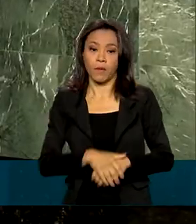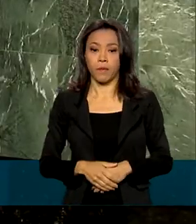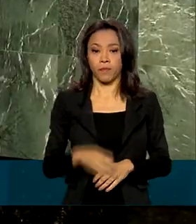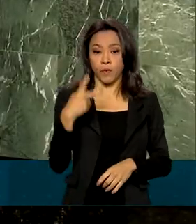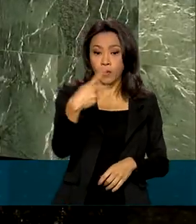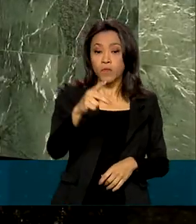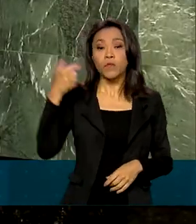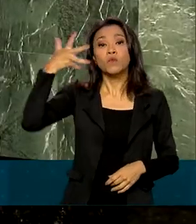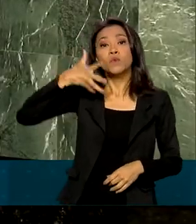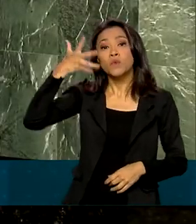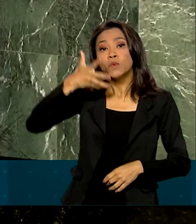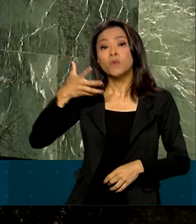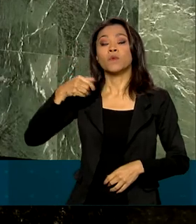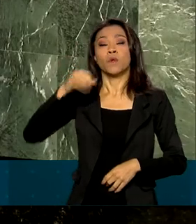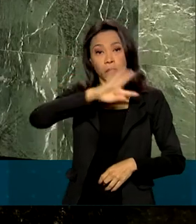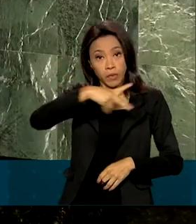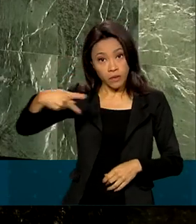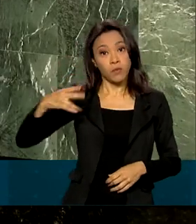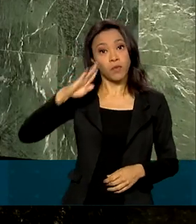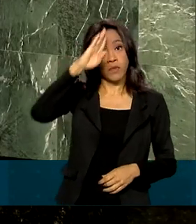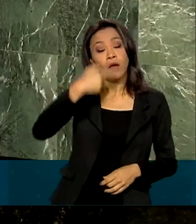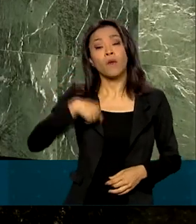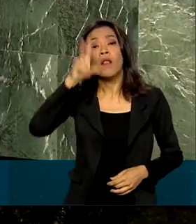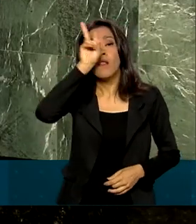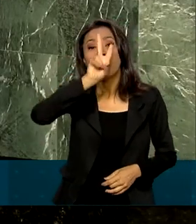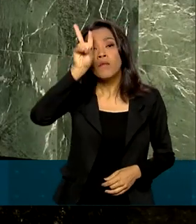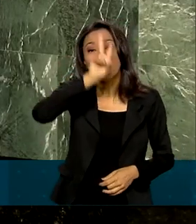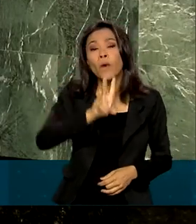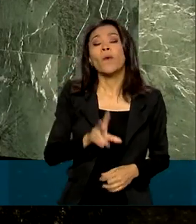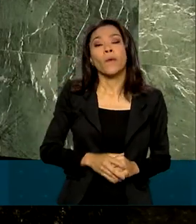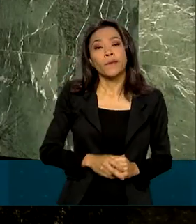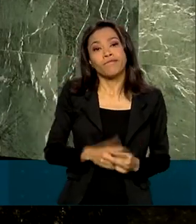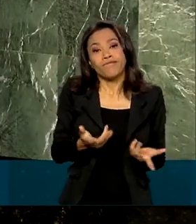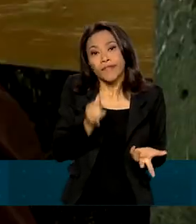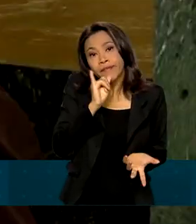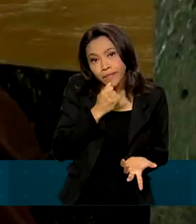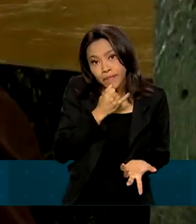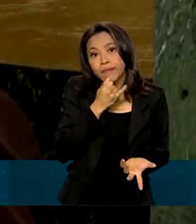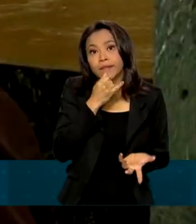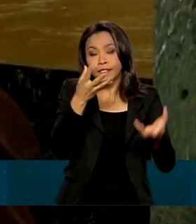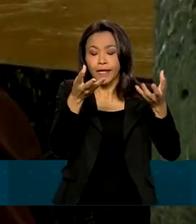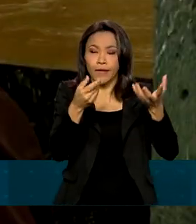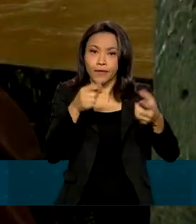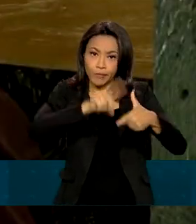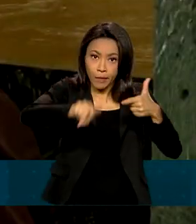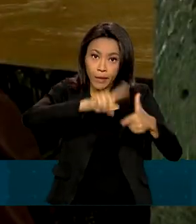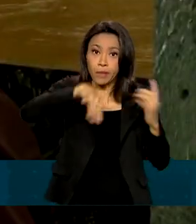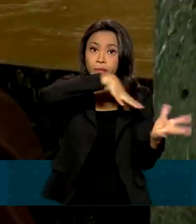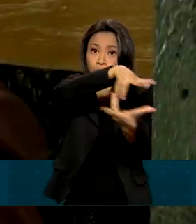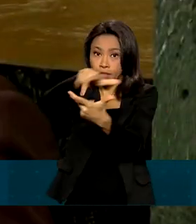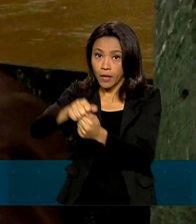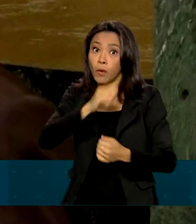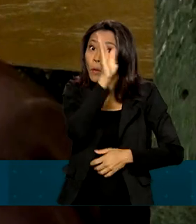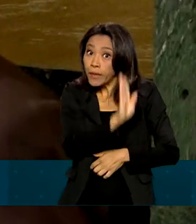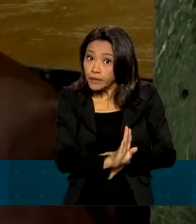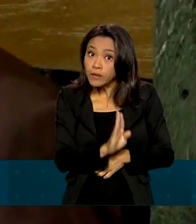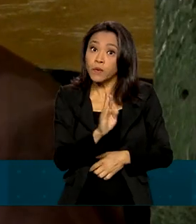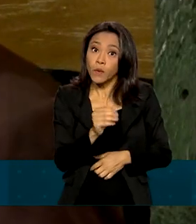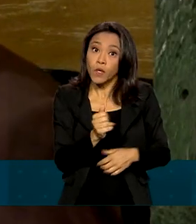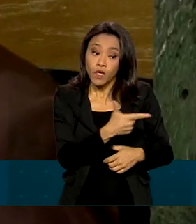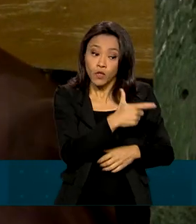discurso, o presidente Jair Bolsonaro lembrou que, apesar da crise mundial, o Brasil chega ao final de 2022